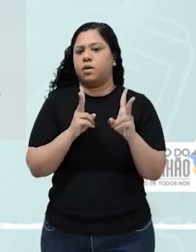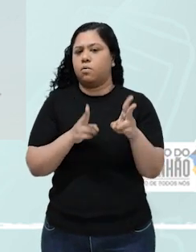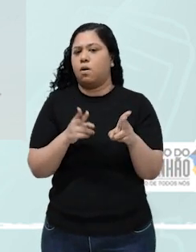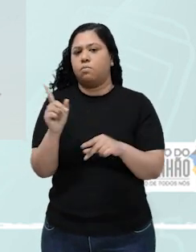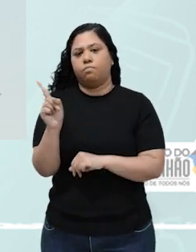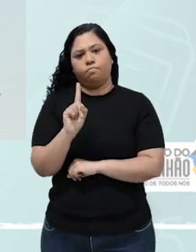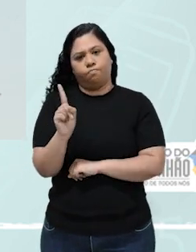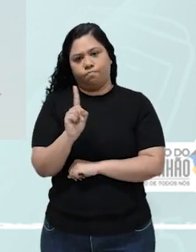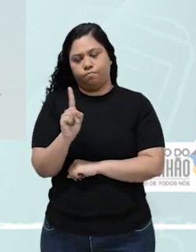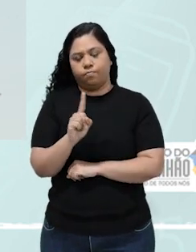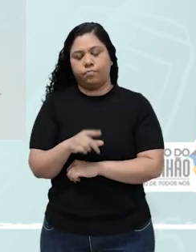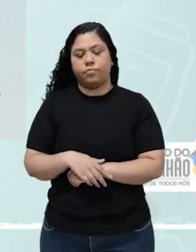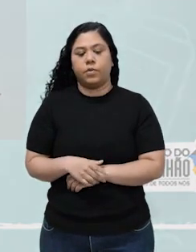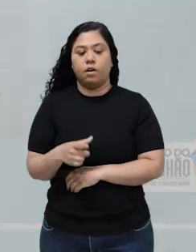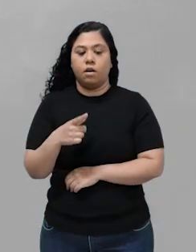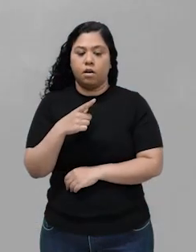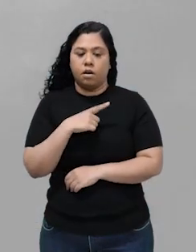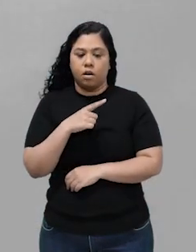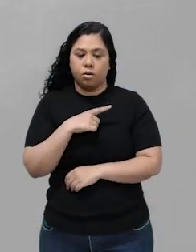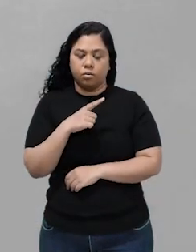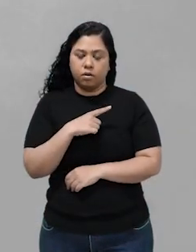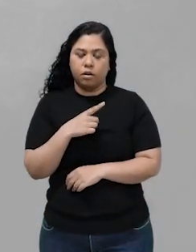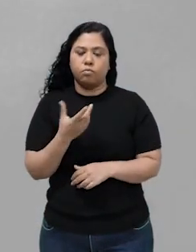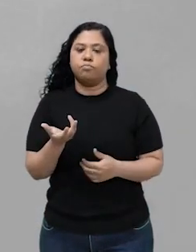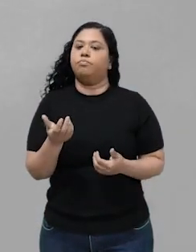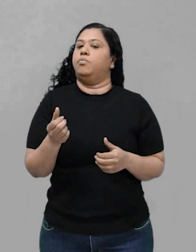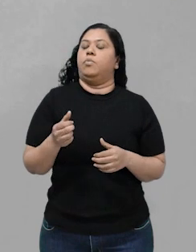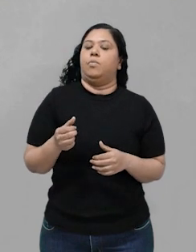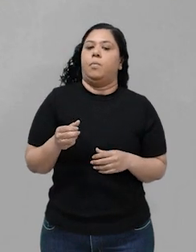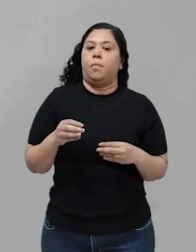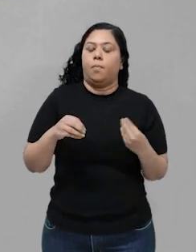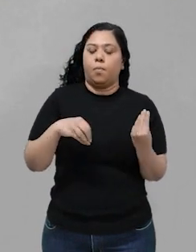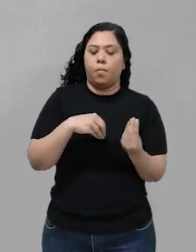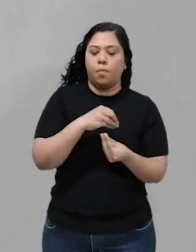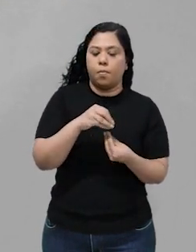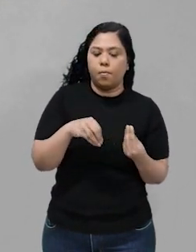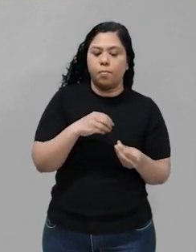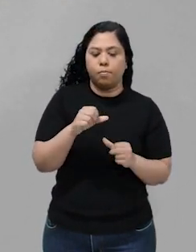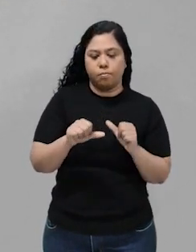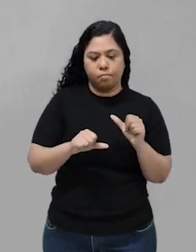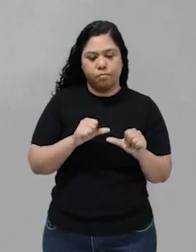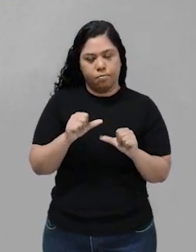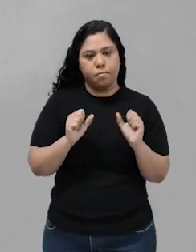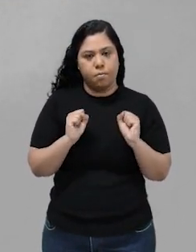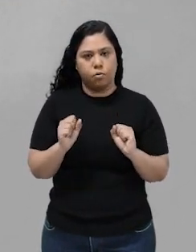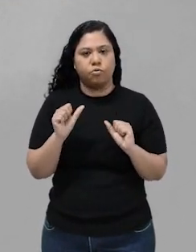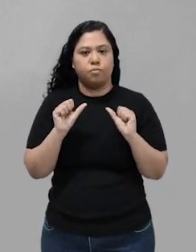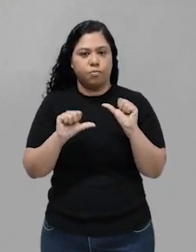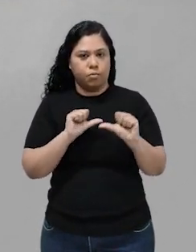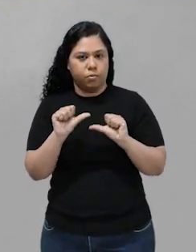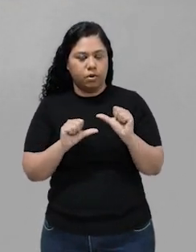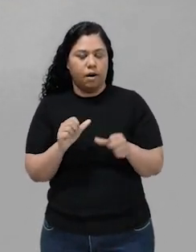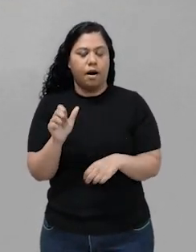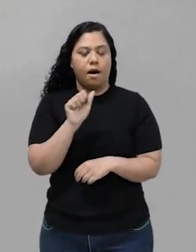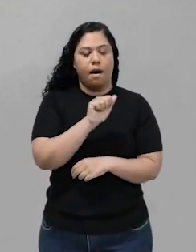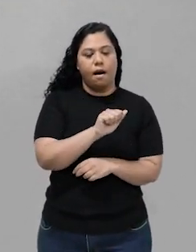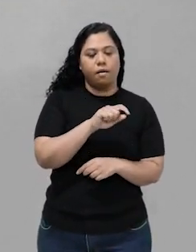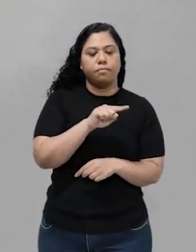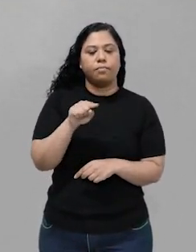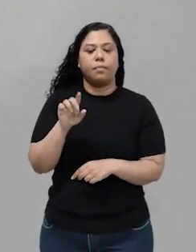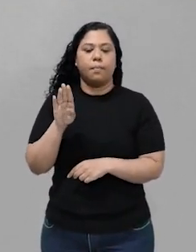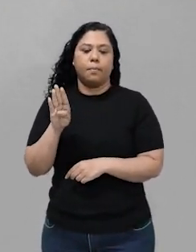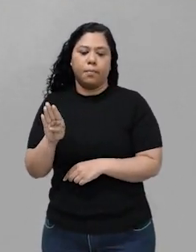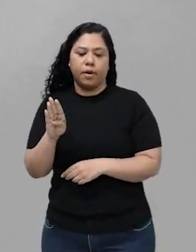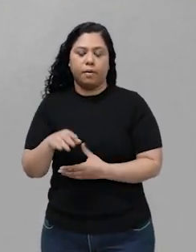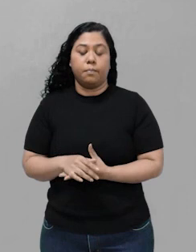compreender. Então, eu tenho uma reação reversível, né? A formando B. Quando, a partir de certo momento